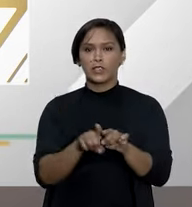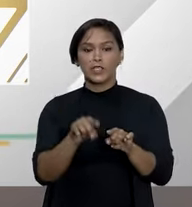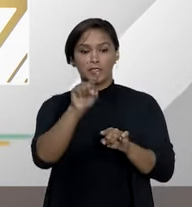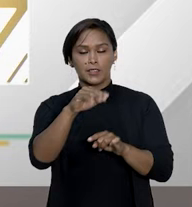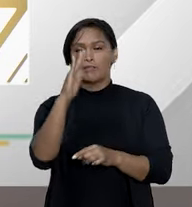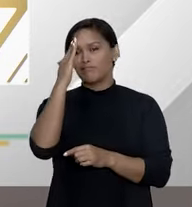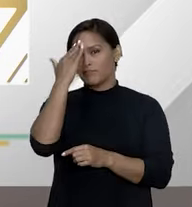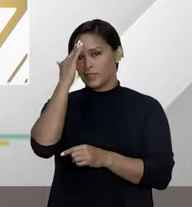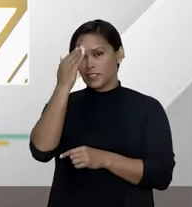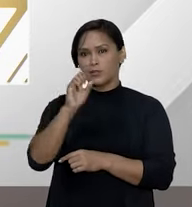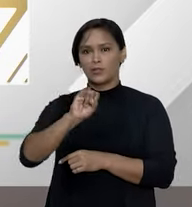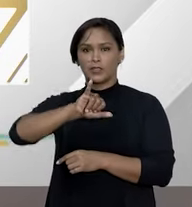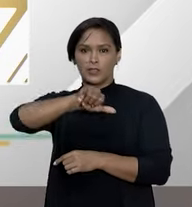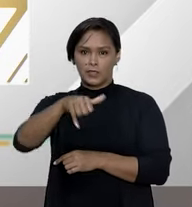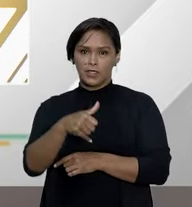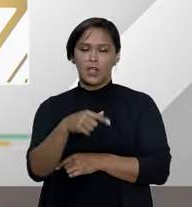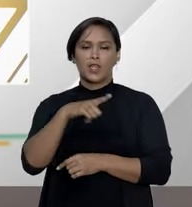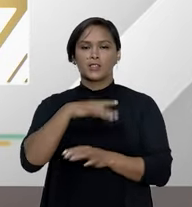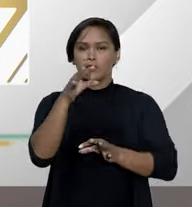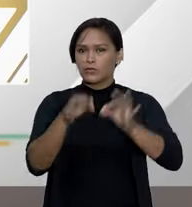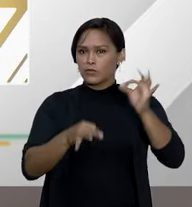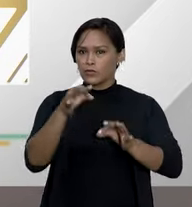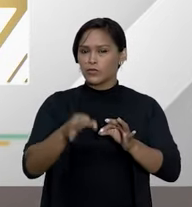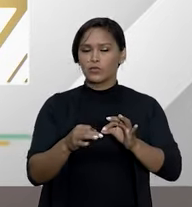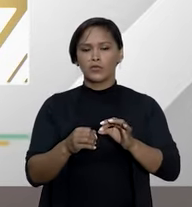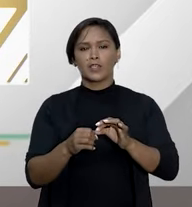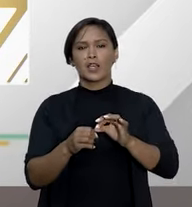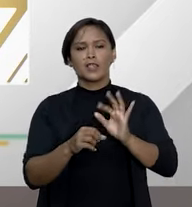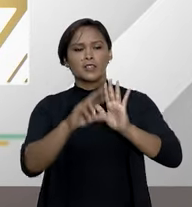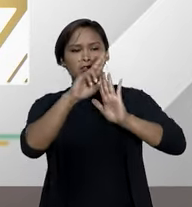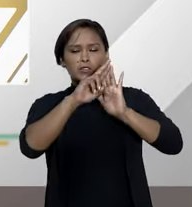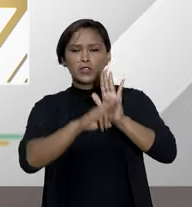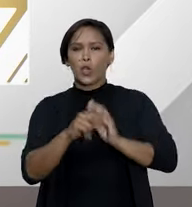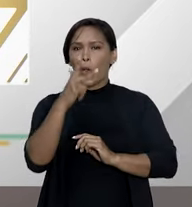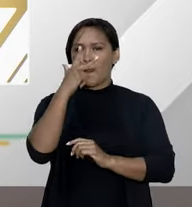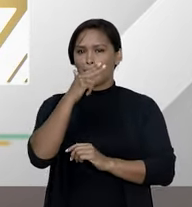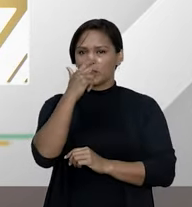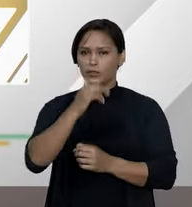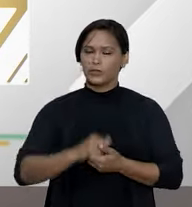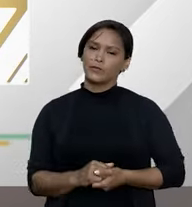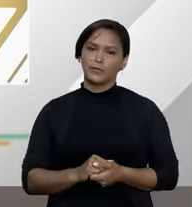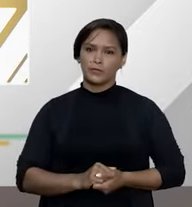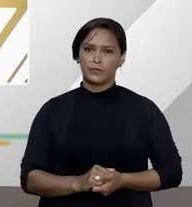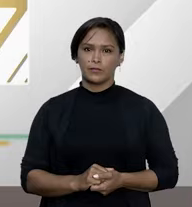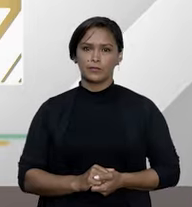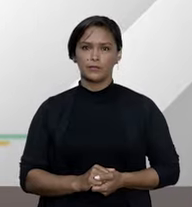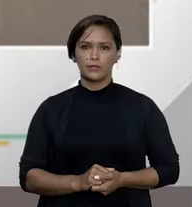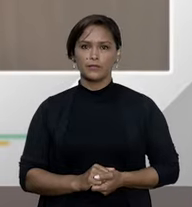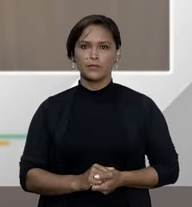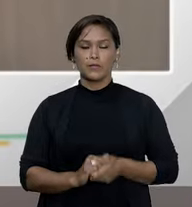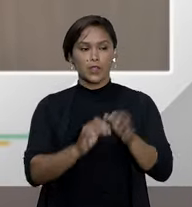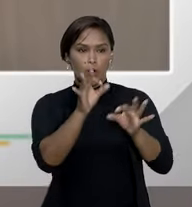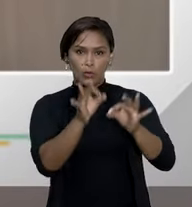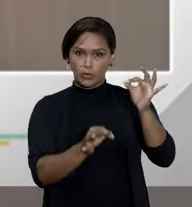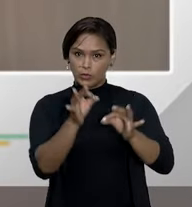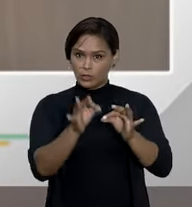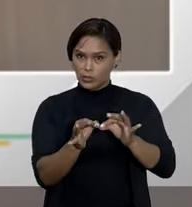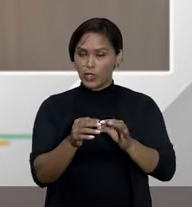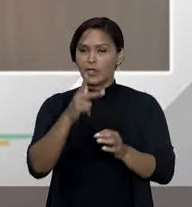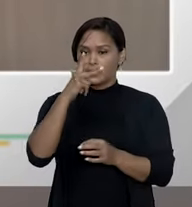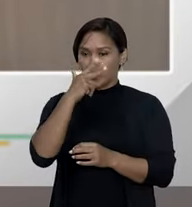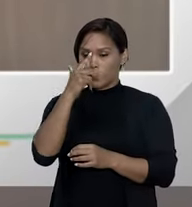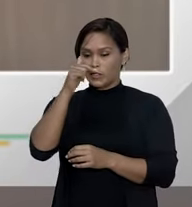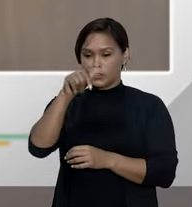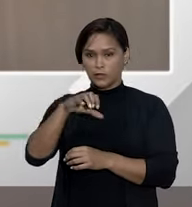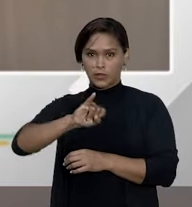esses entendimentos do STJ serem julgados à luz dos recursos repetitivos? Os julgados à luz dos